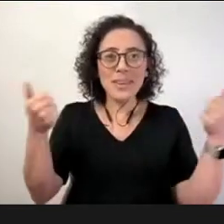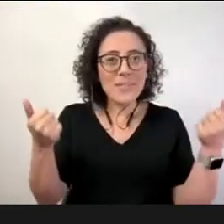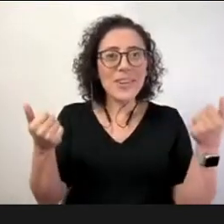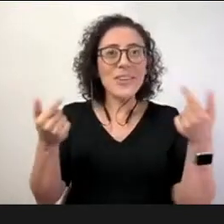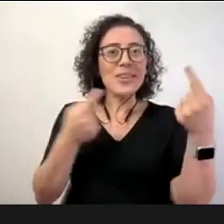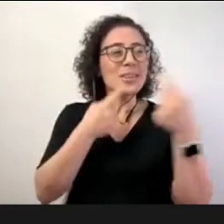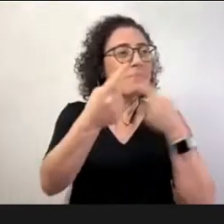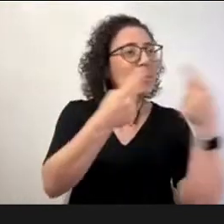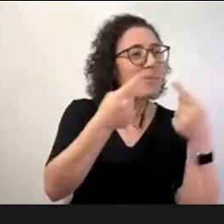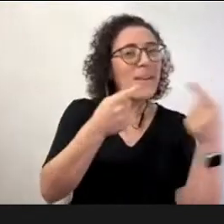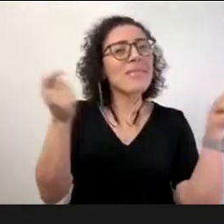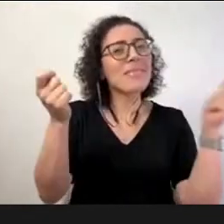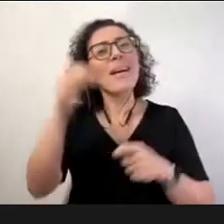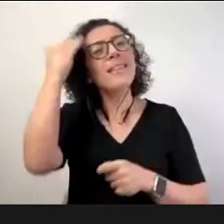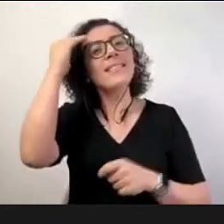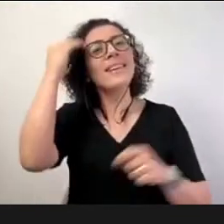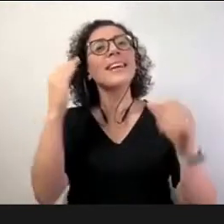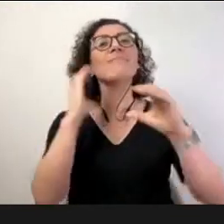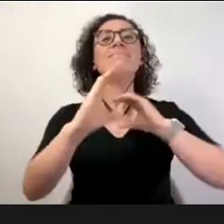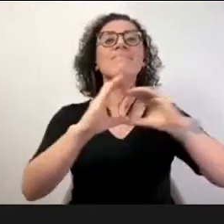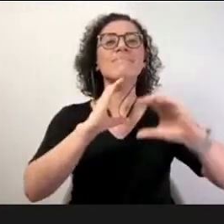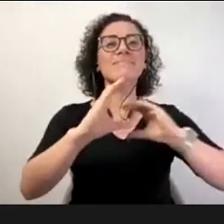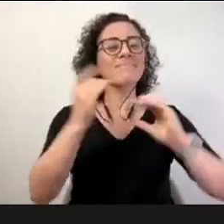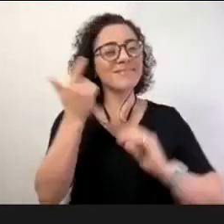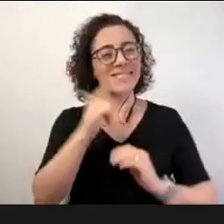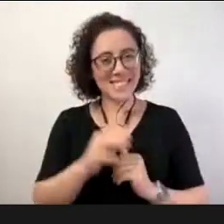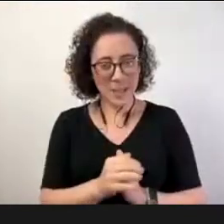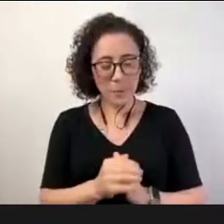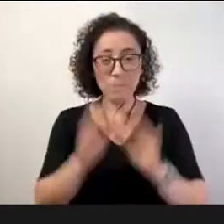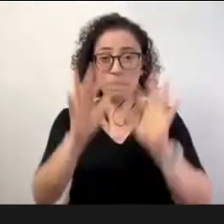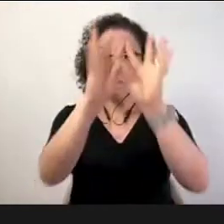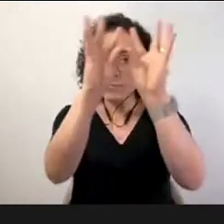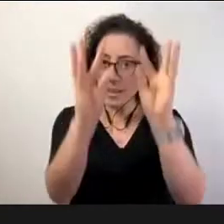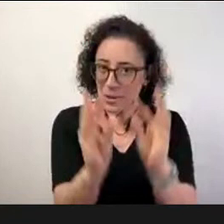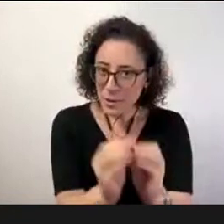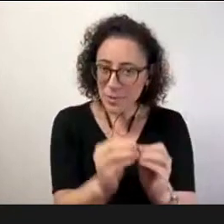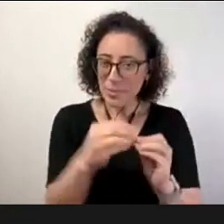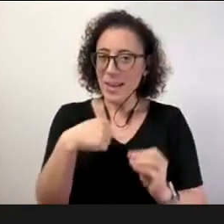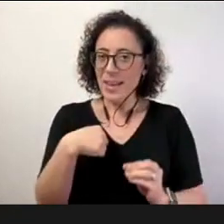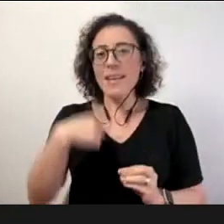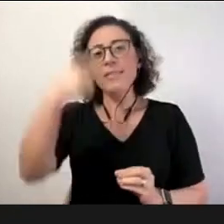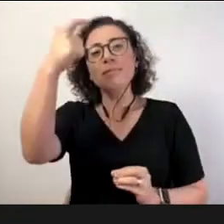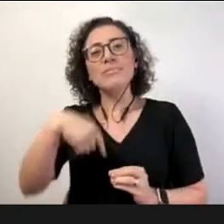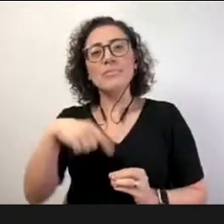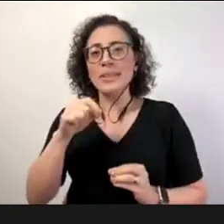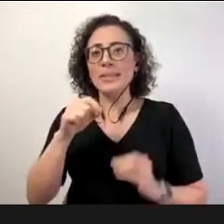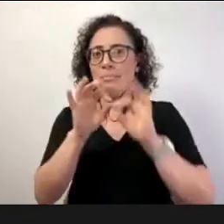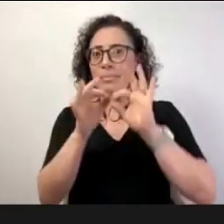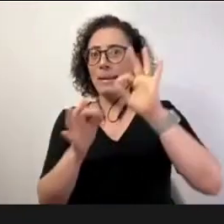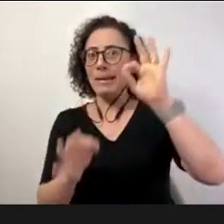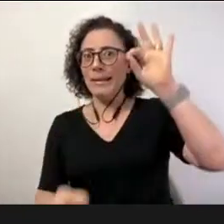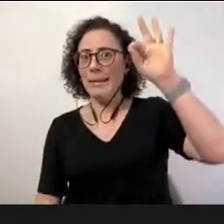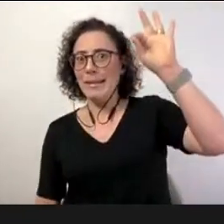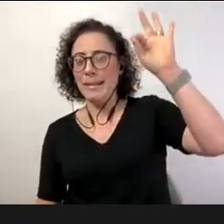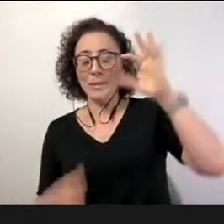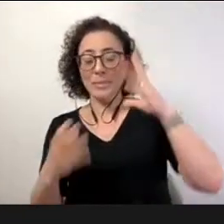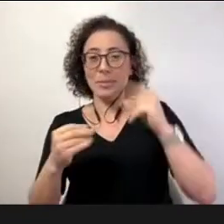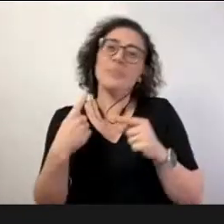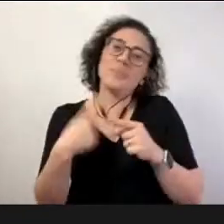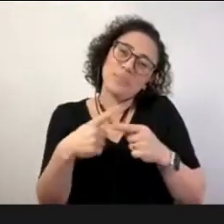há muitos anos. E resumindo um pouco o meu currículo que é grande porque eu também tenho muitos anos,